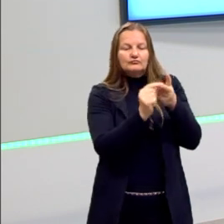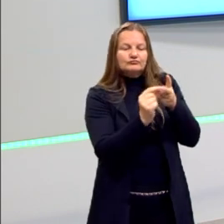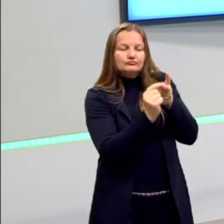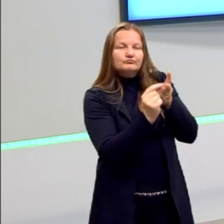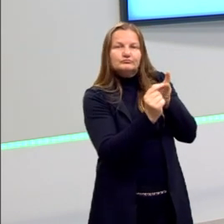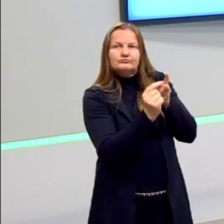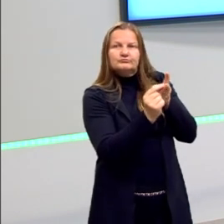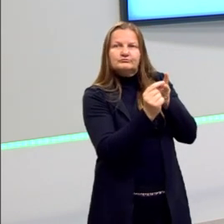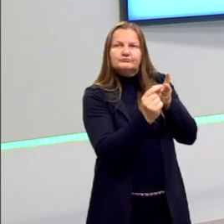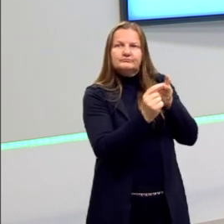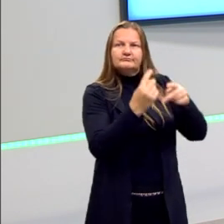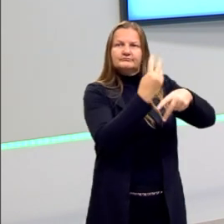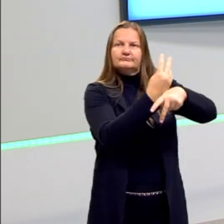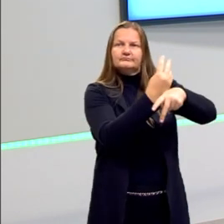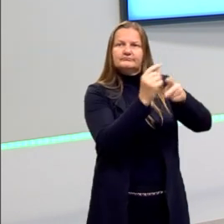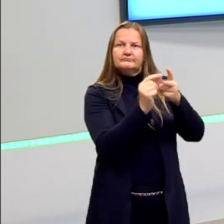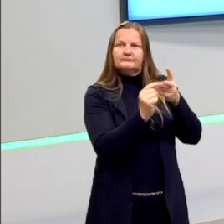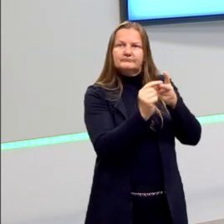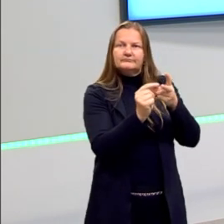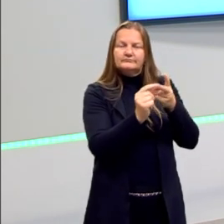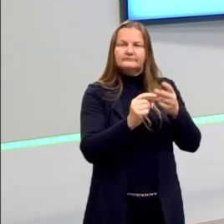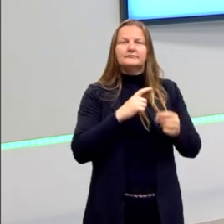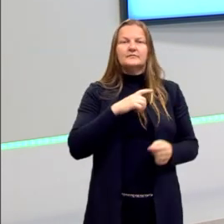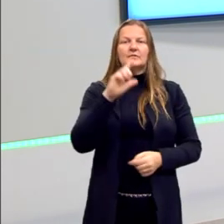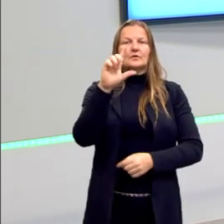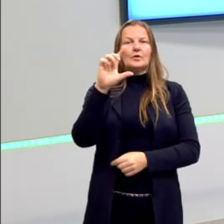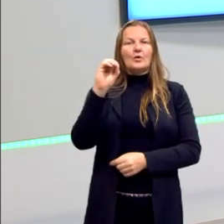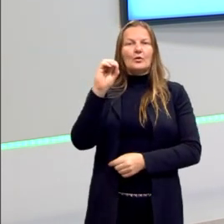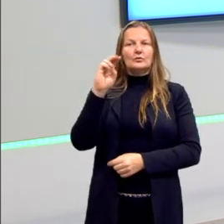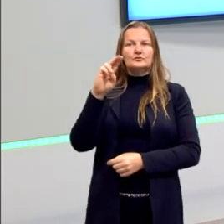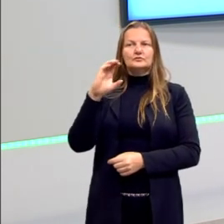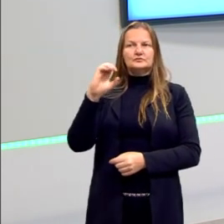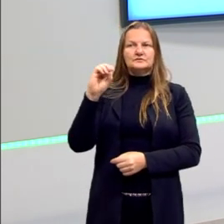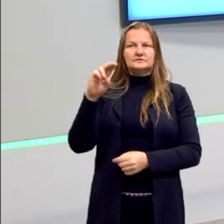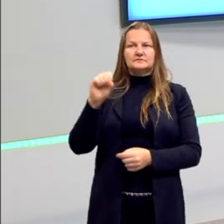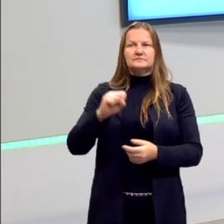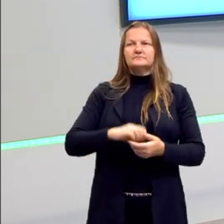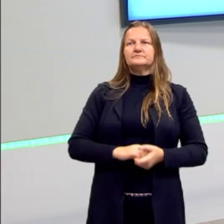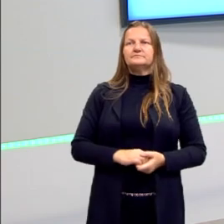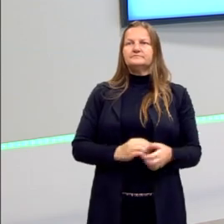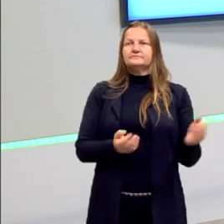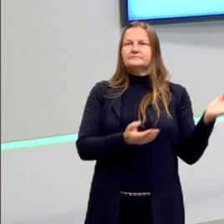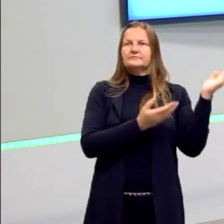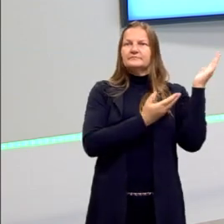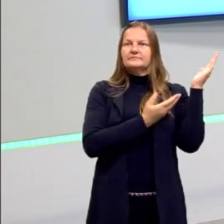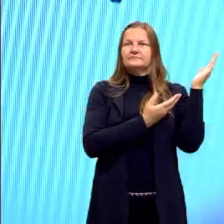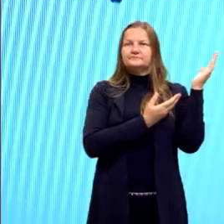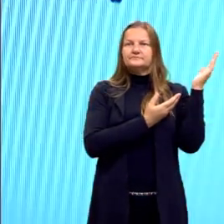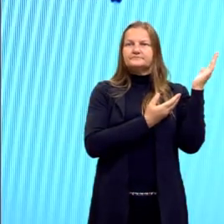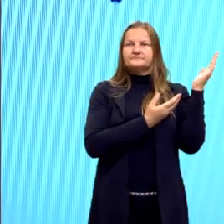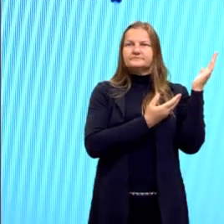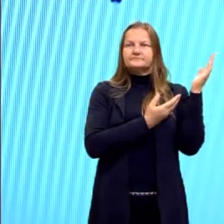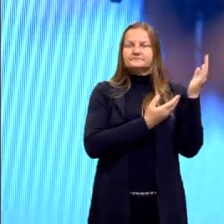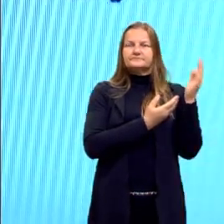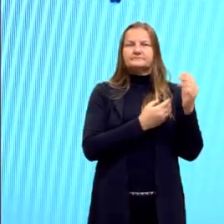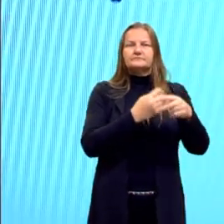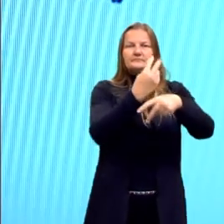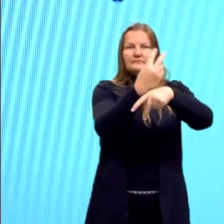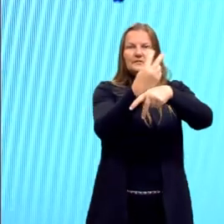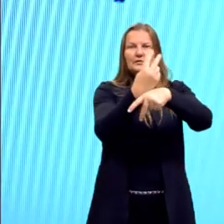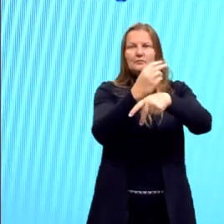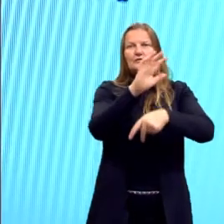cromossomo. Então, o lugar do gene a gente chama de locos. Certo? Cromossomos, a gente já falou,